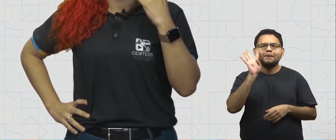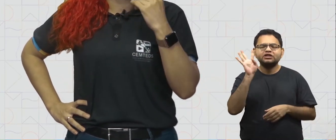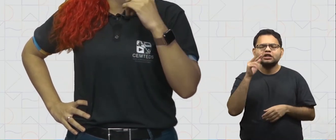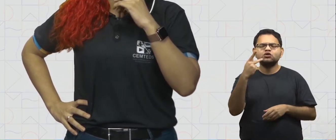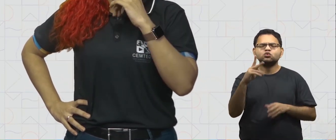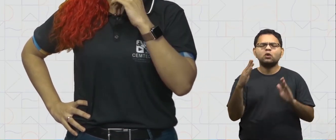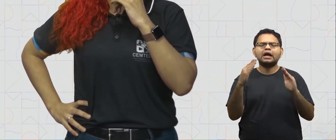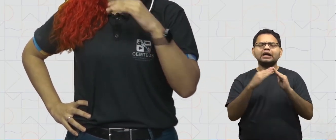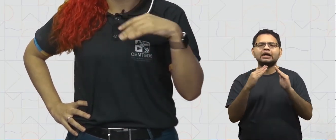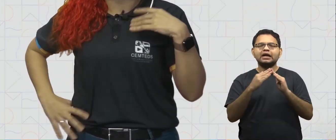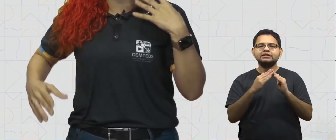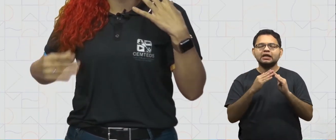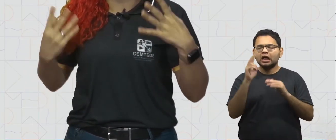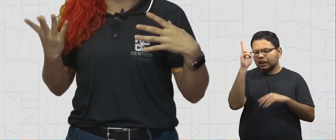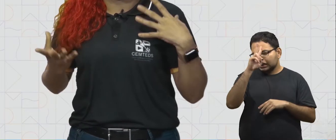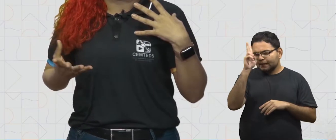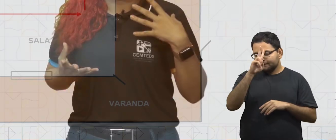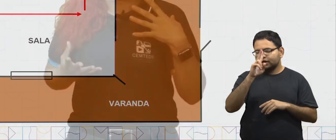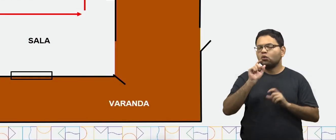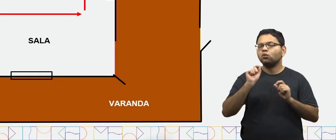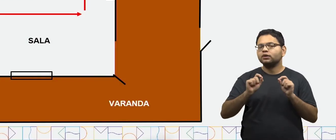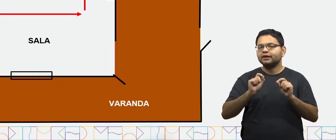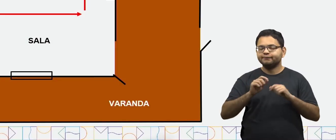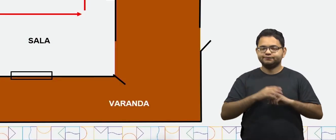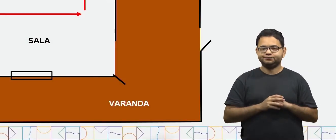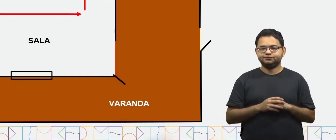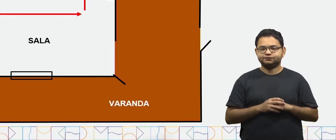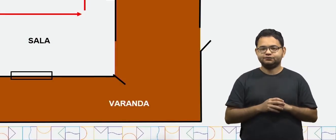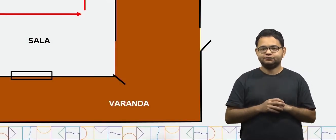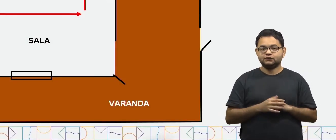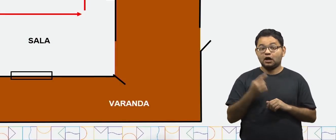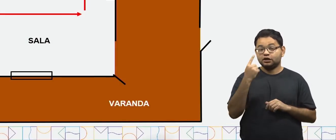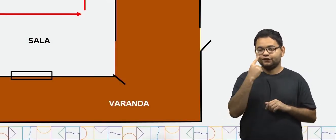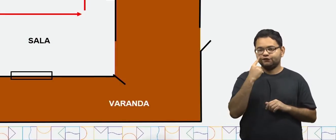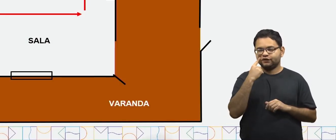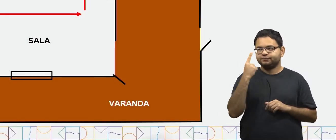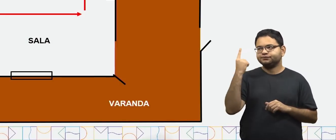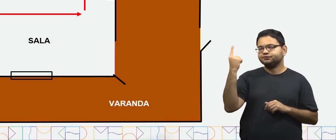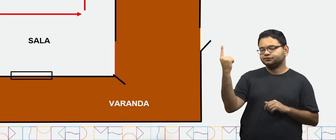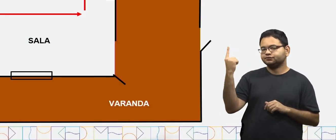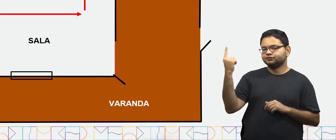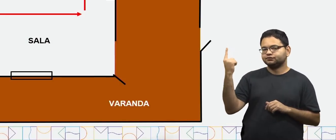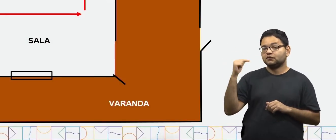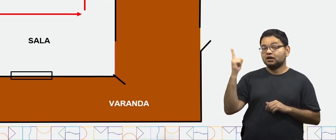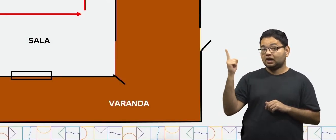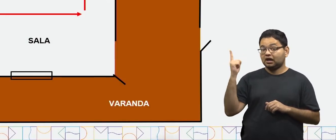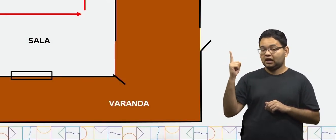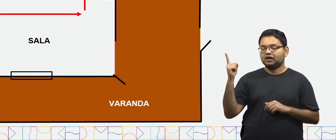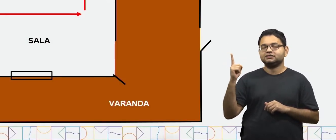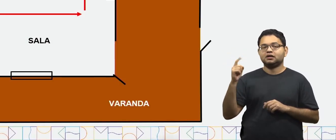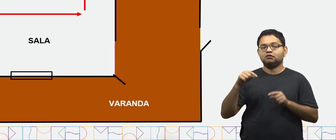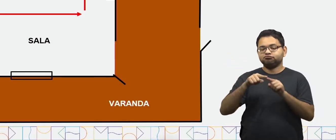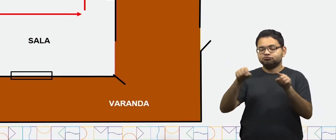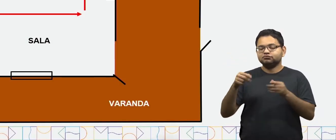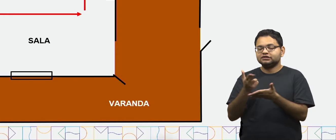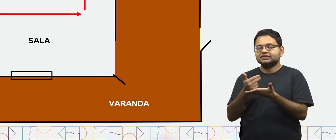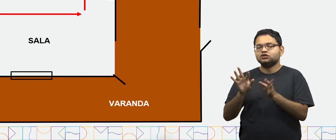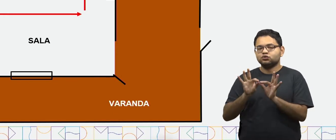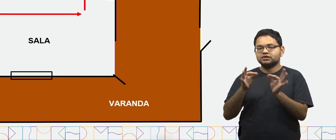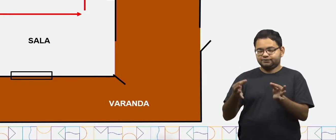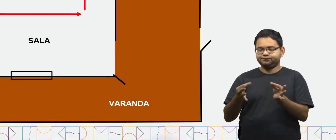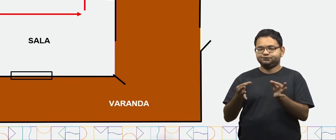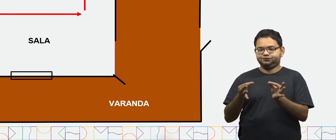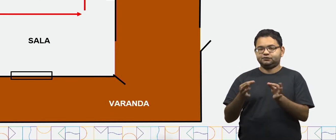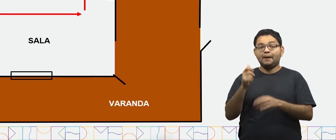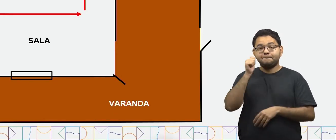sua casa como ela é, e tente lembrar. Vamos observar, esta planta simples. Tainá